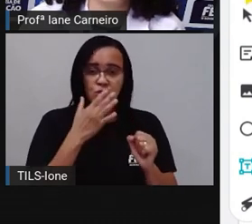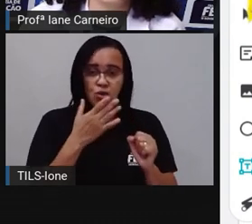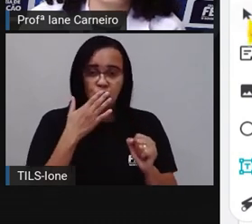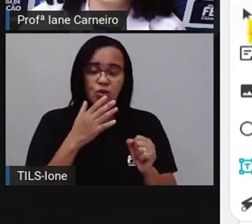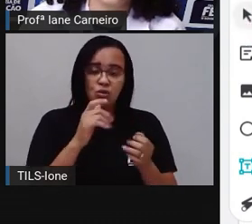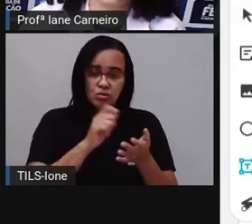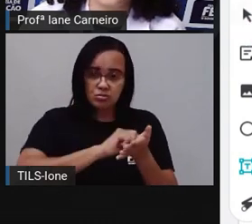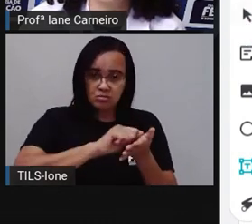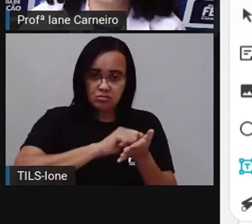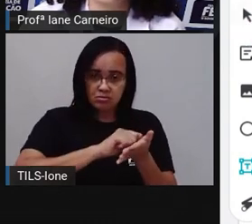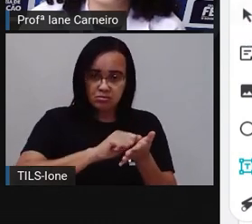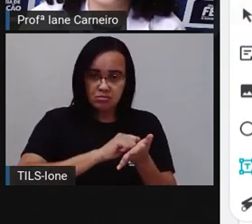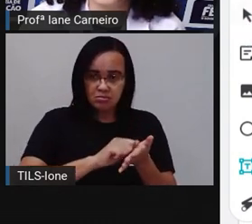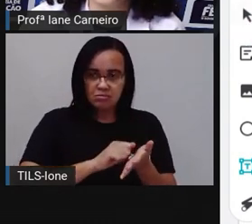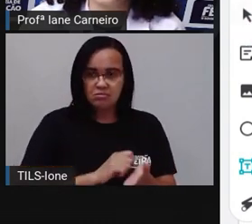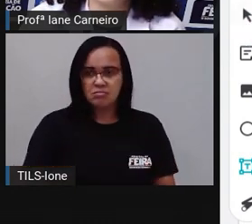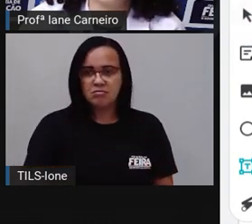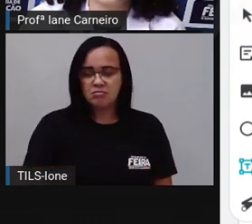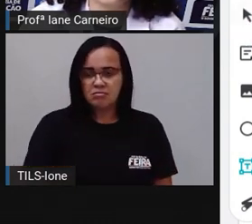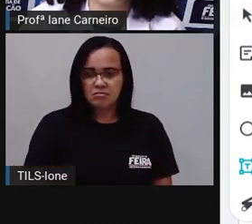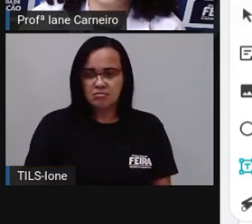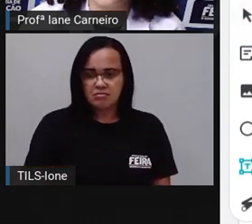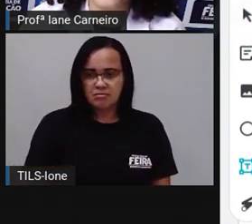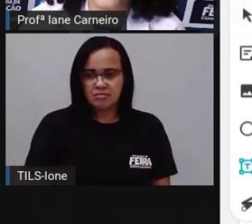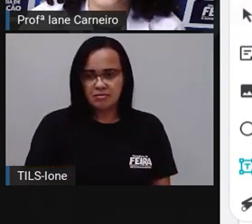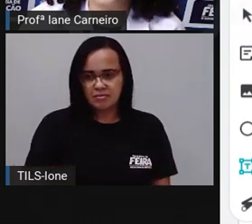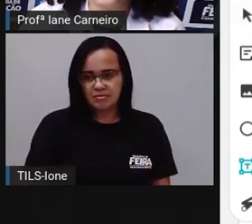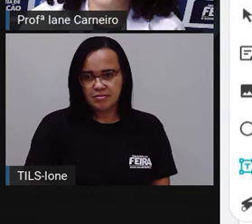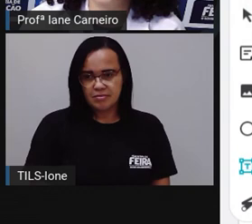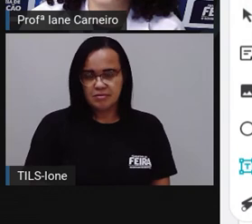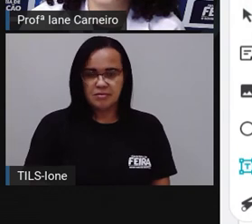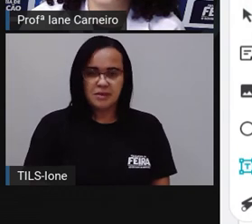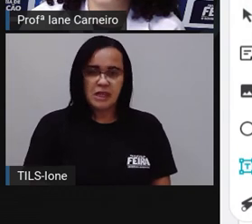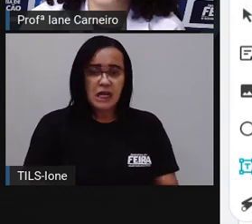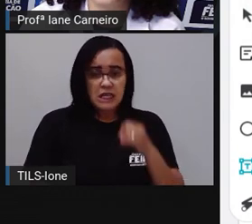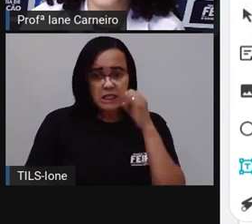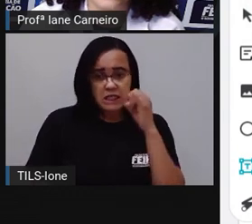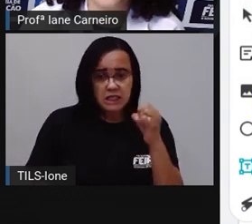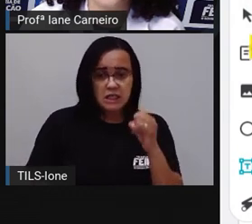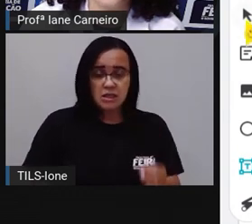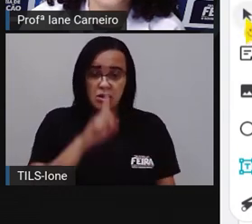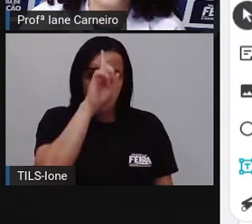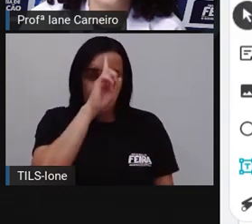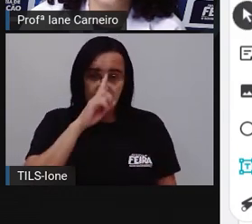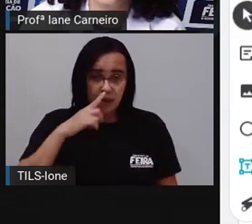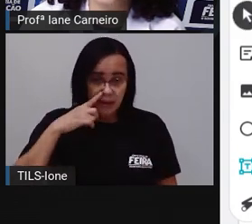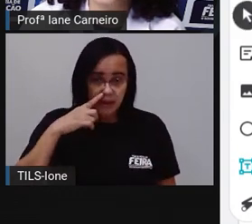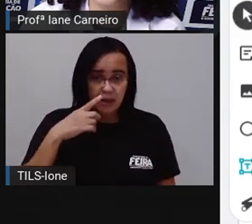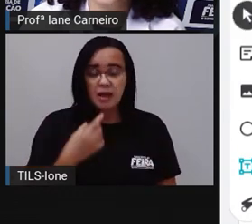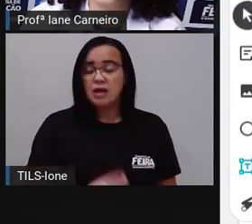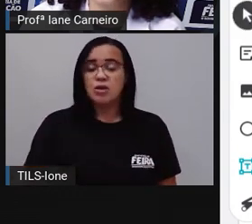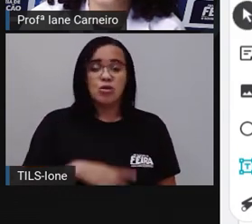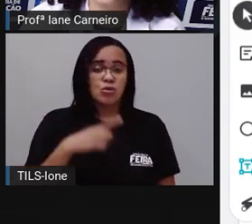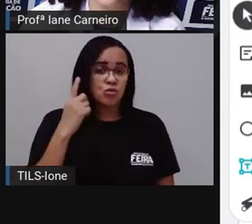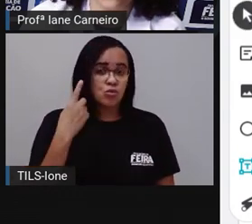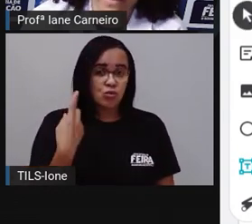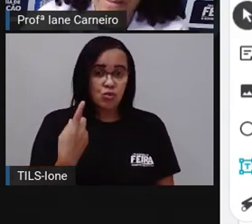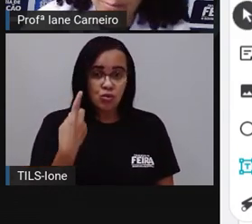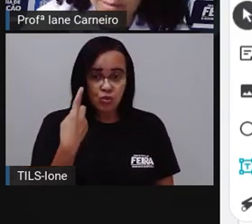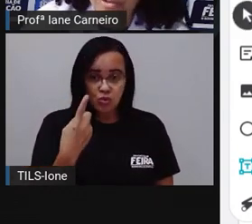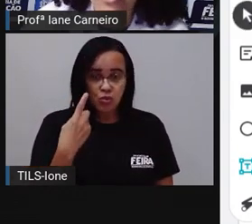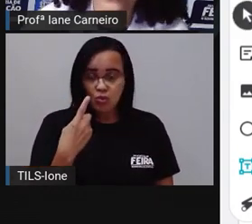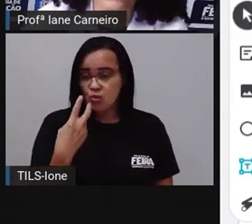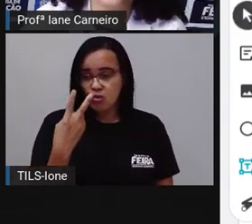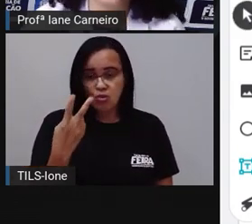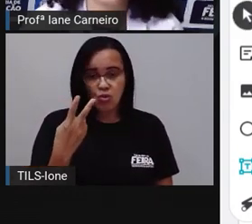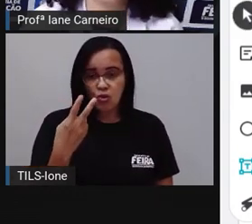aqui, Proiane, ao invés de 2, no amarelo, se ao invés de 0, fossem 5, né?